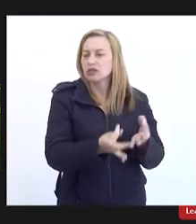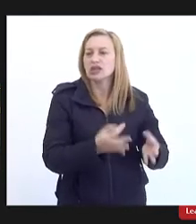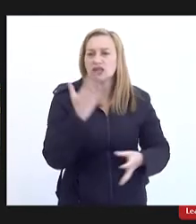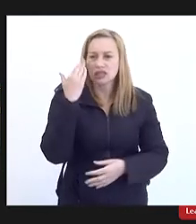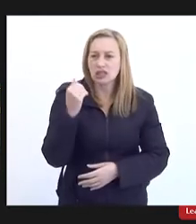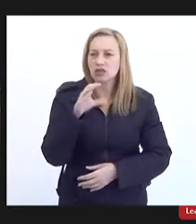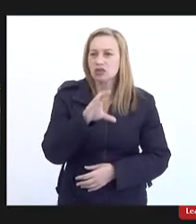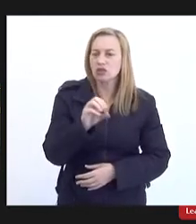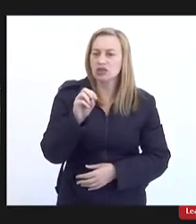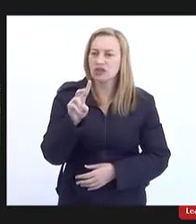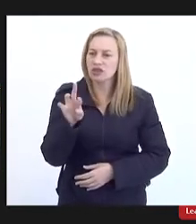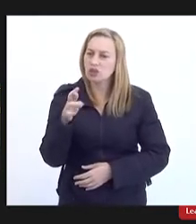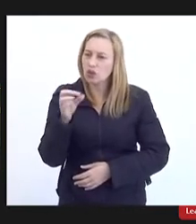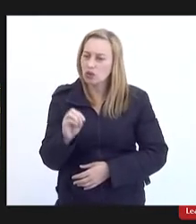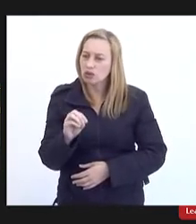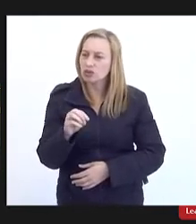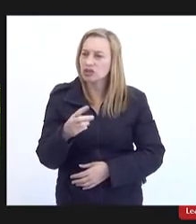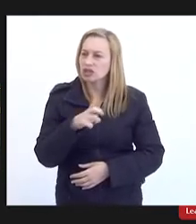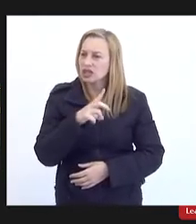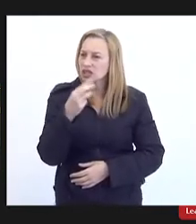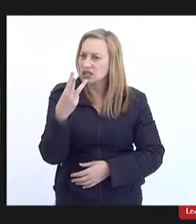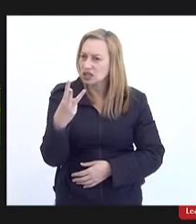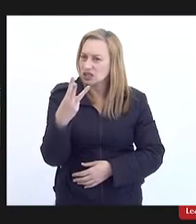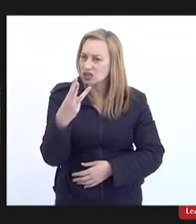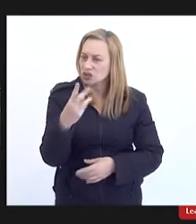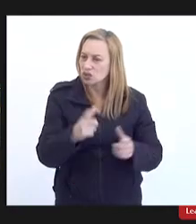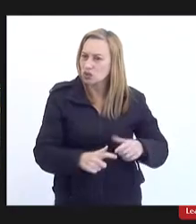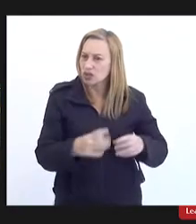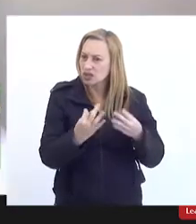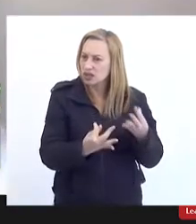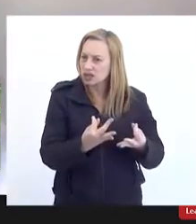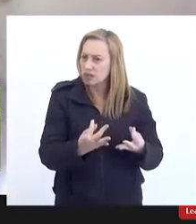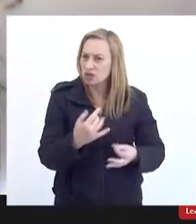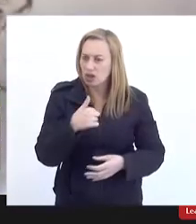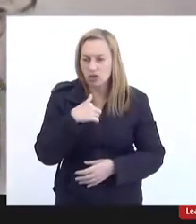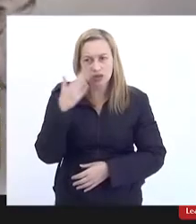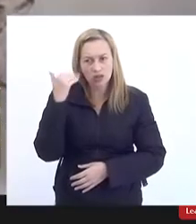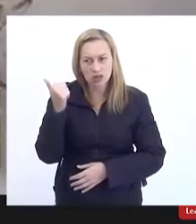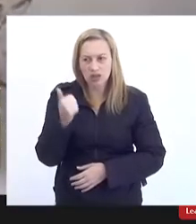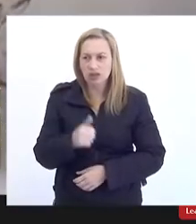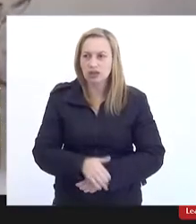que eu sabe eu tenho três estações de tratamento que eu saiba né